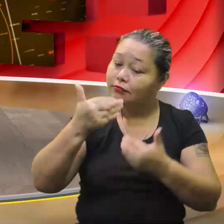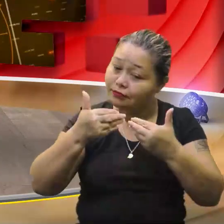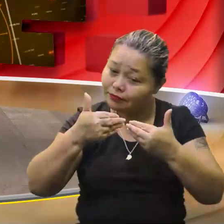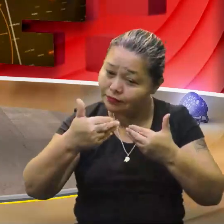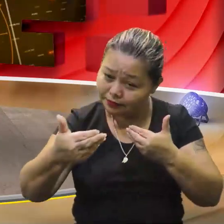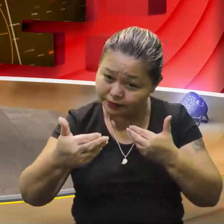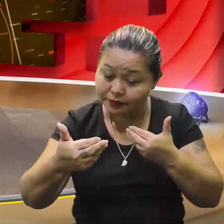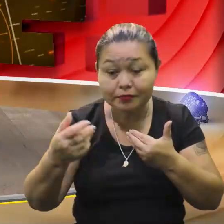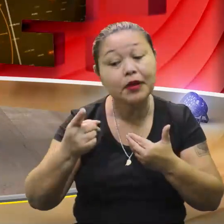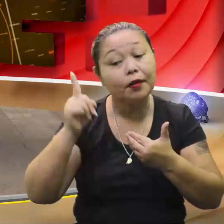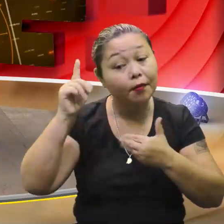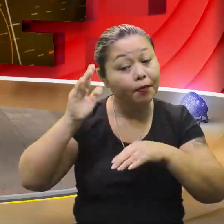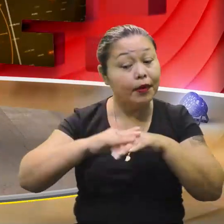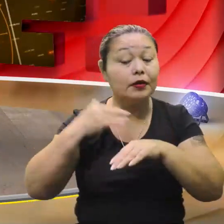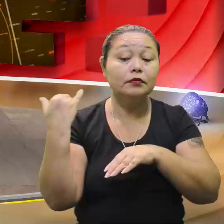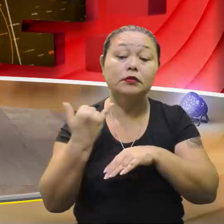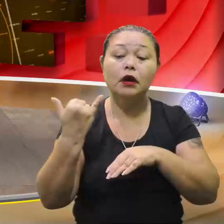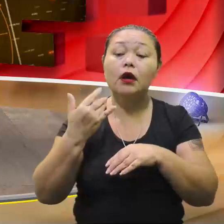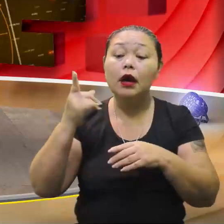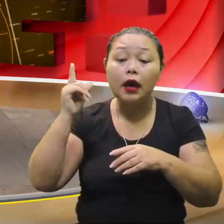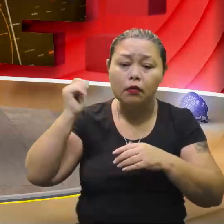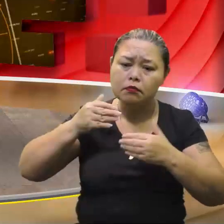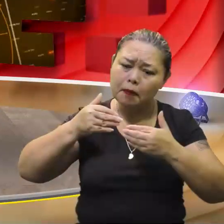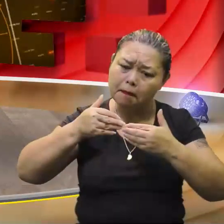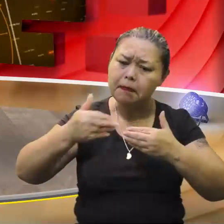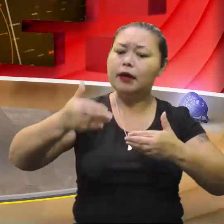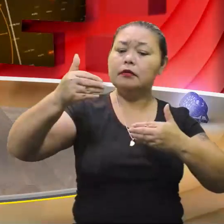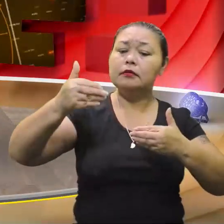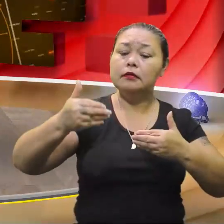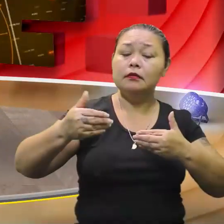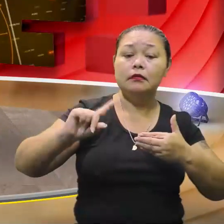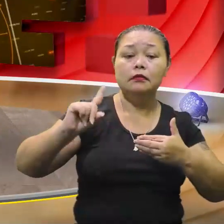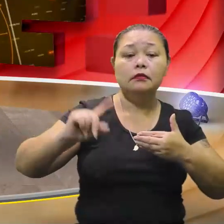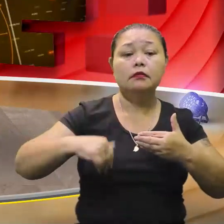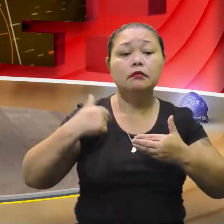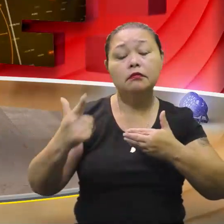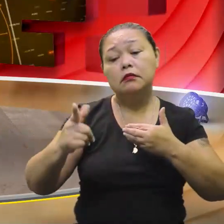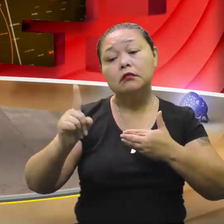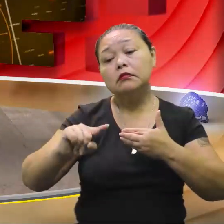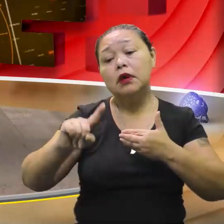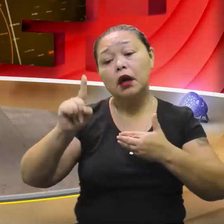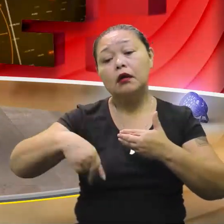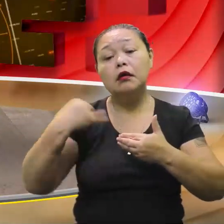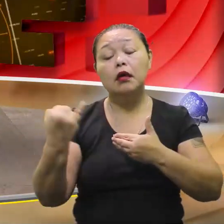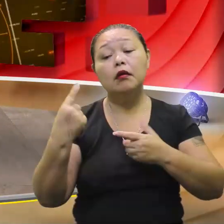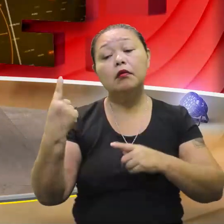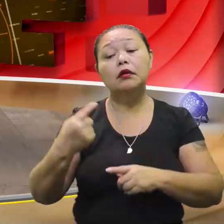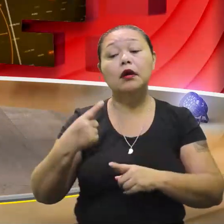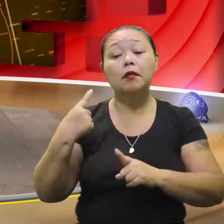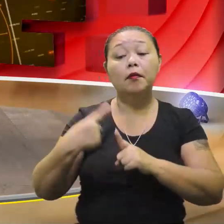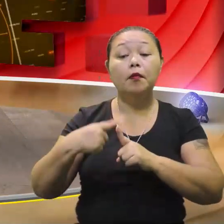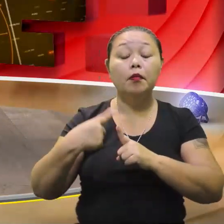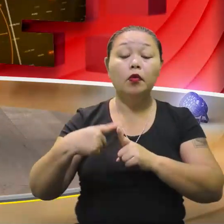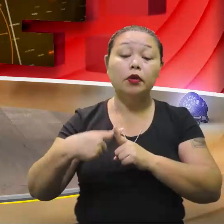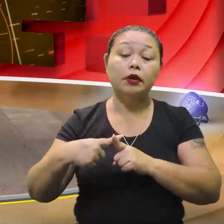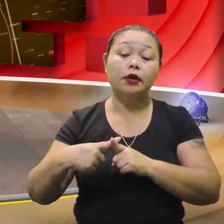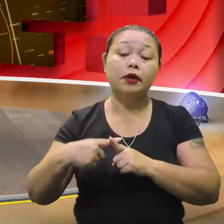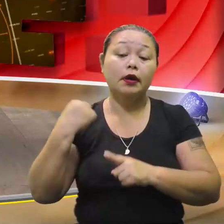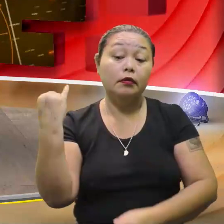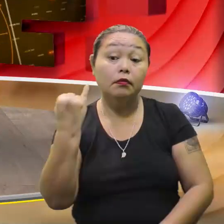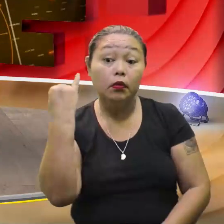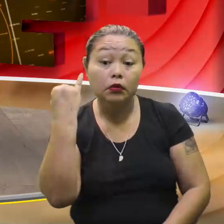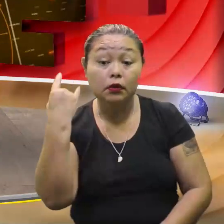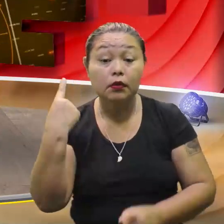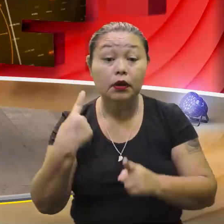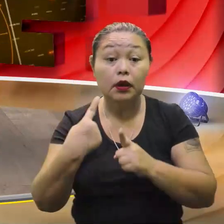importante, não é? É, isso mesmo. É você dar a iniciativa. Pá! Nesse aqui é fundamental, principalmente com o detalhe dos